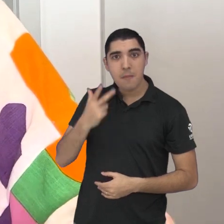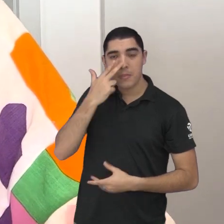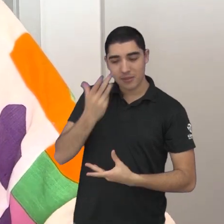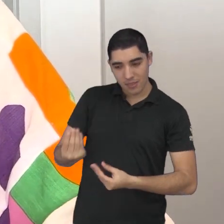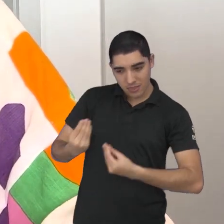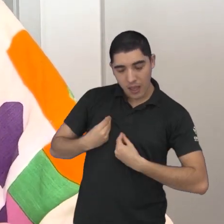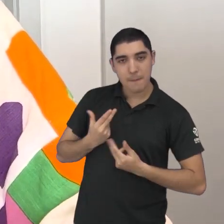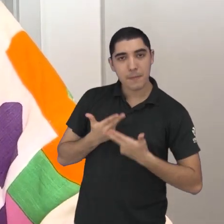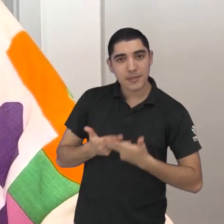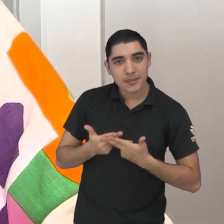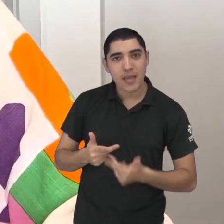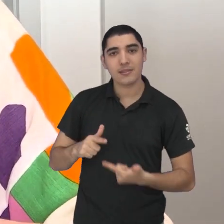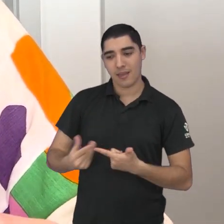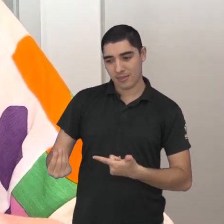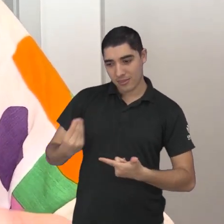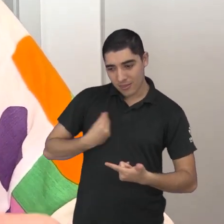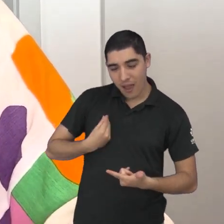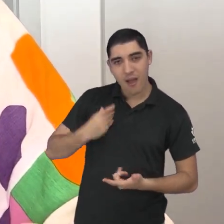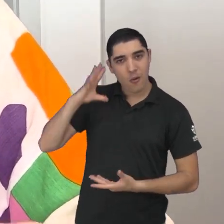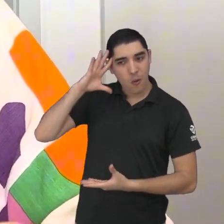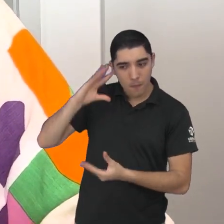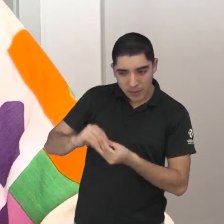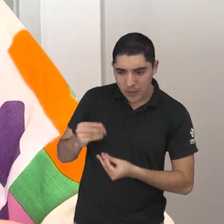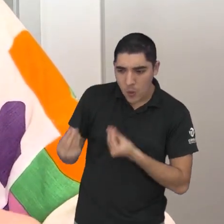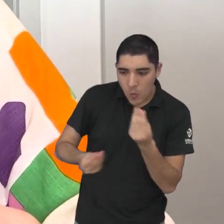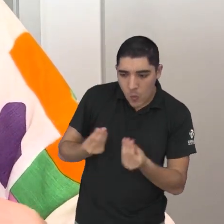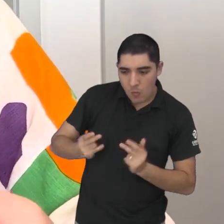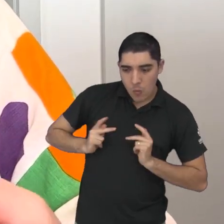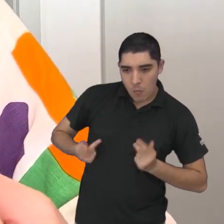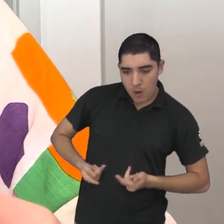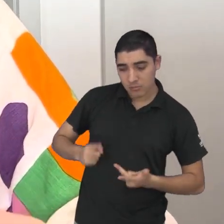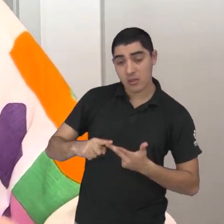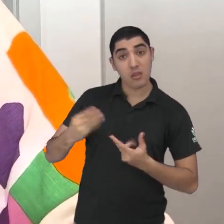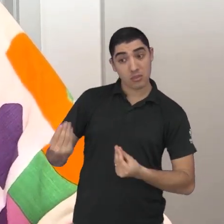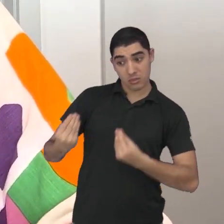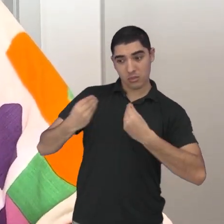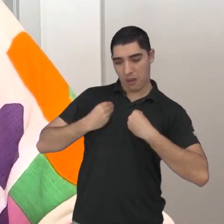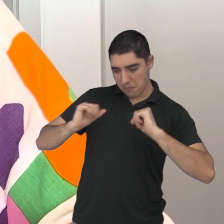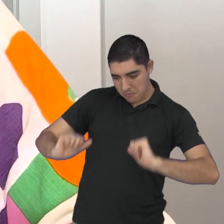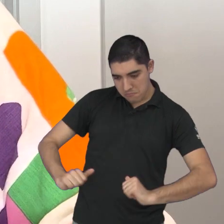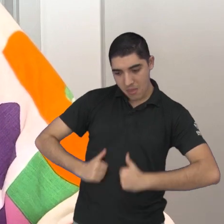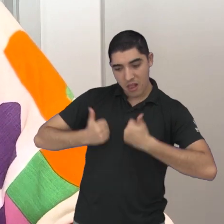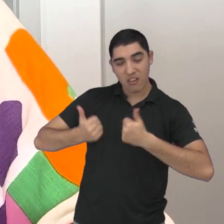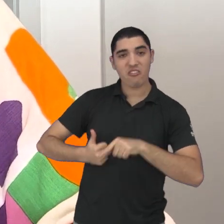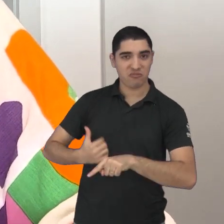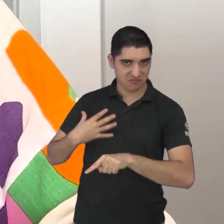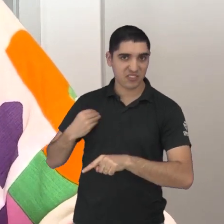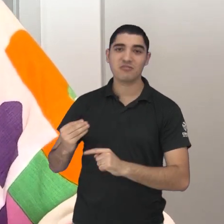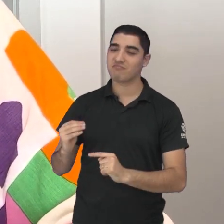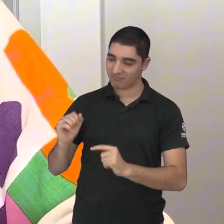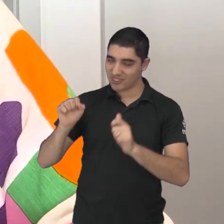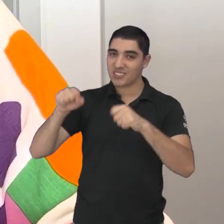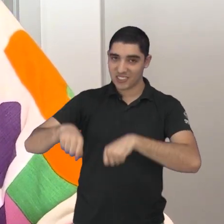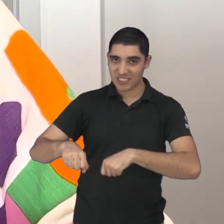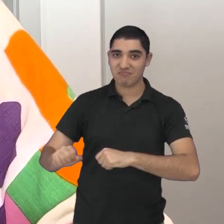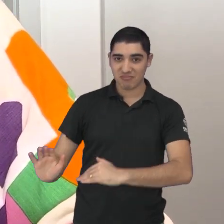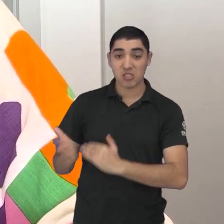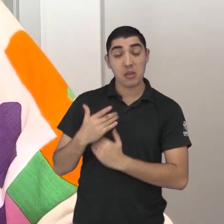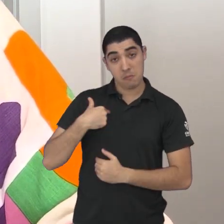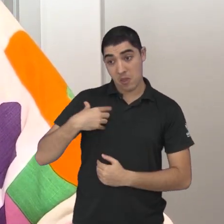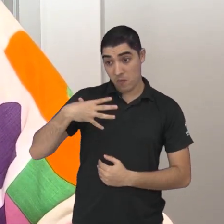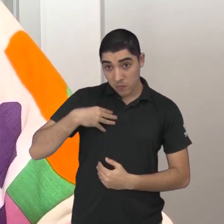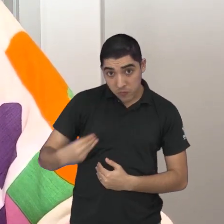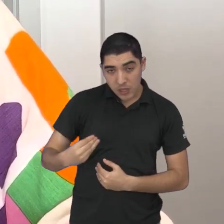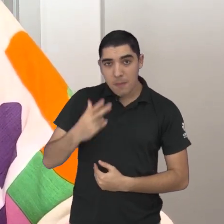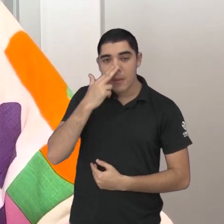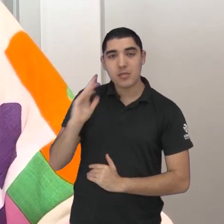ter mais paciência nada te faz entender mais o ser humano nada te faz procurar ser uma pessoa melhor do que um filho e eu tenho certeza absoluta que o